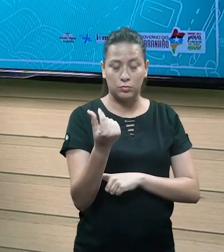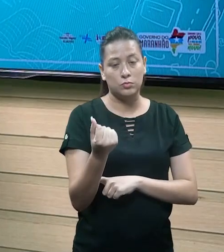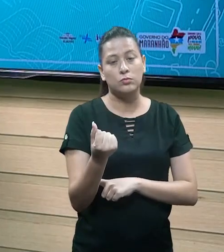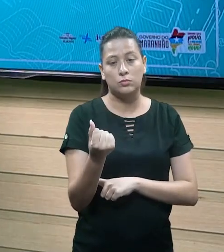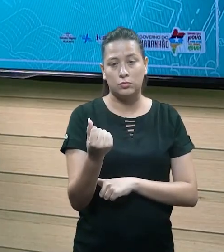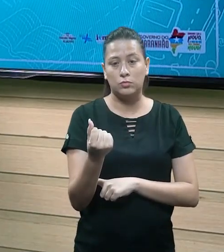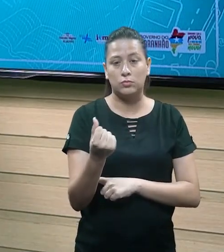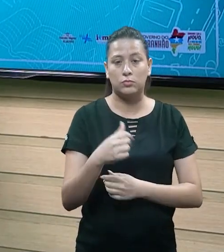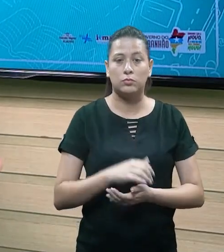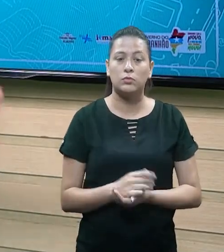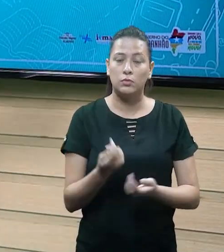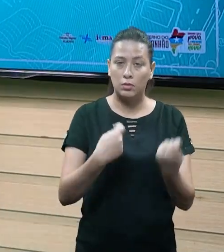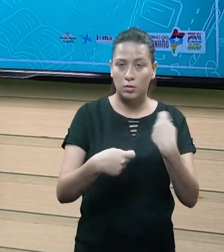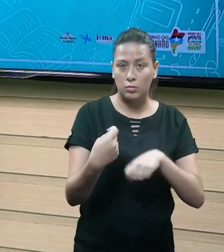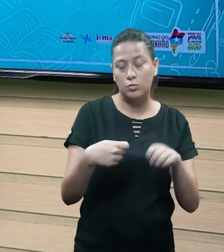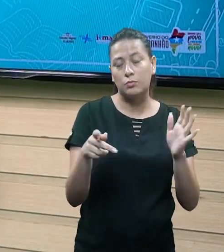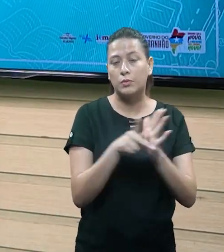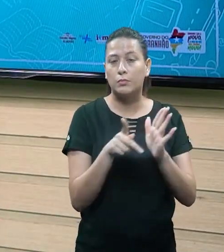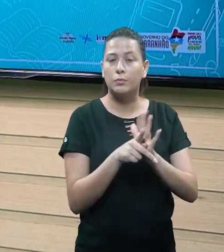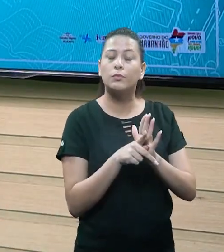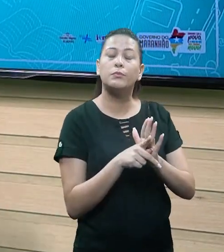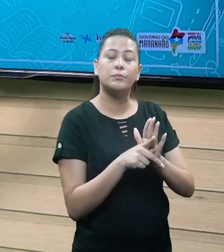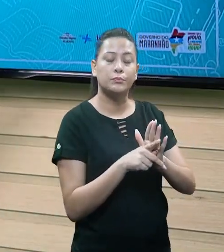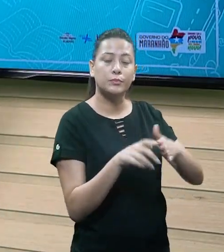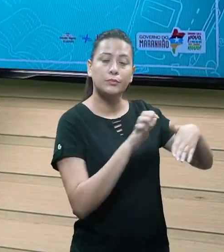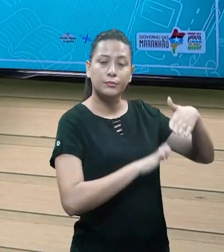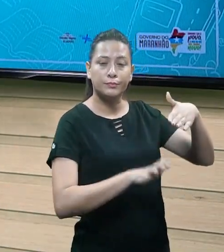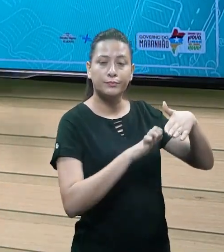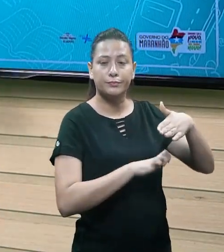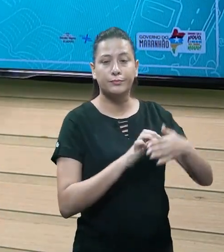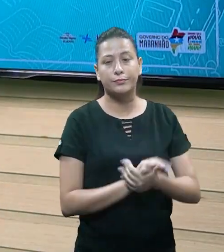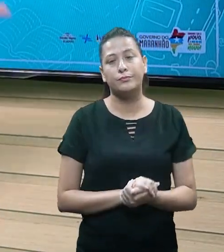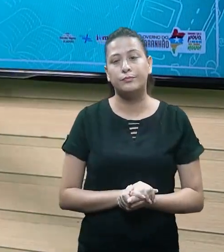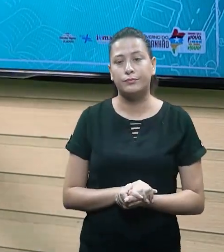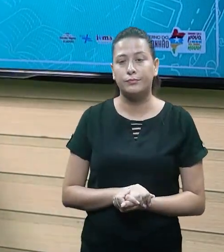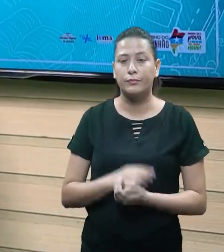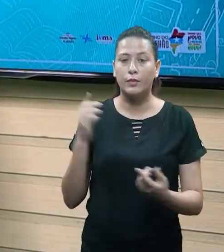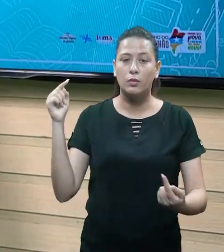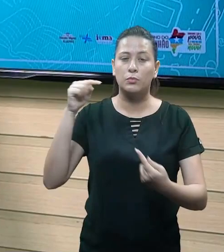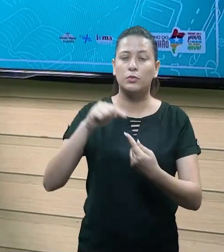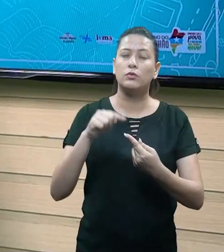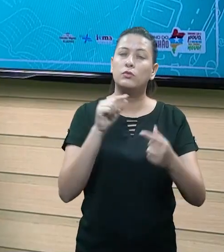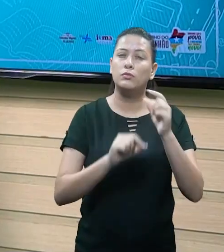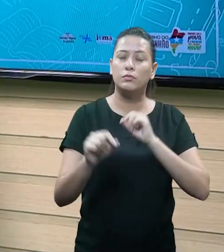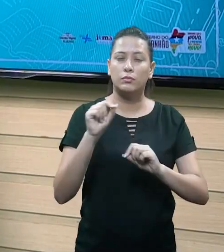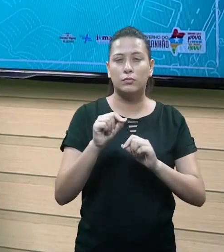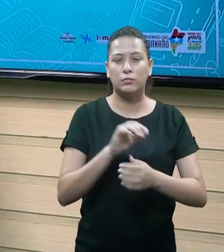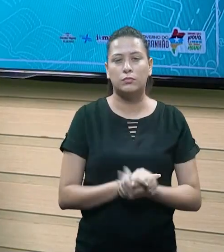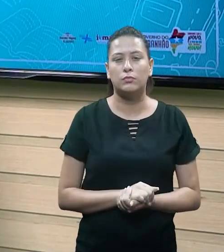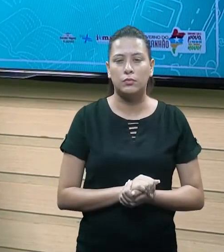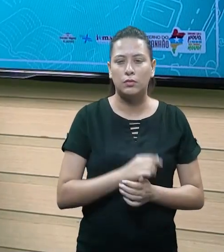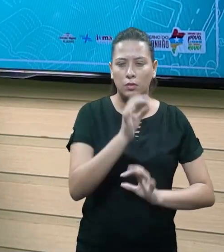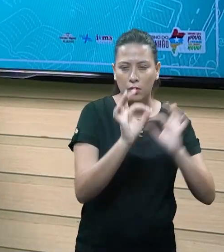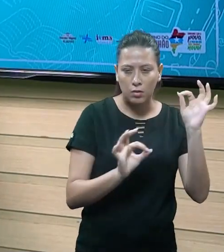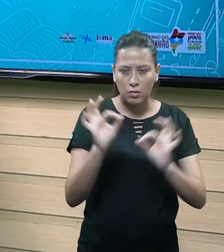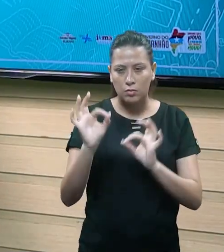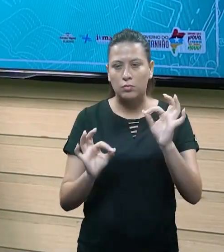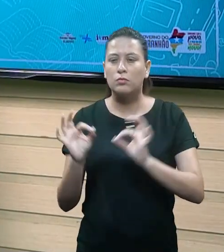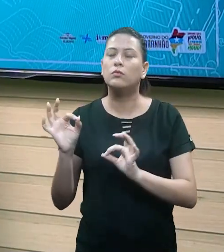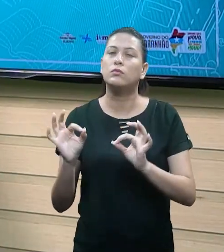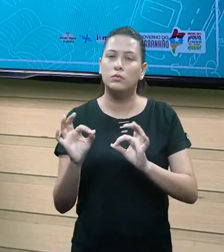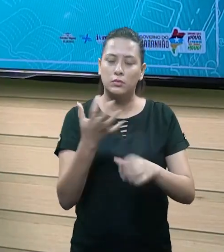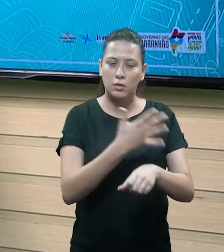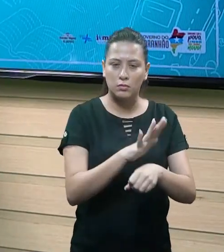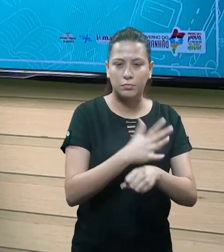que vão diretamente estar ligadas à economia dela. Tá? Que tem como objetivo fazer o quê? Nortear os trabalhos contábeis durante uma